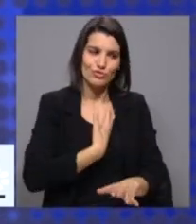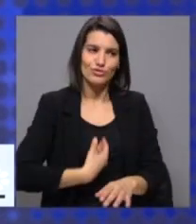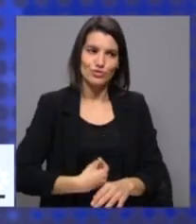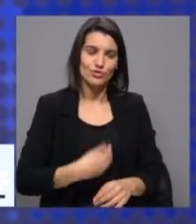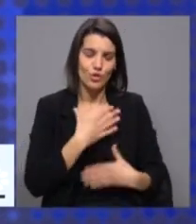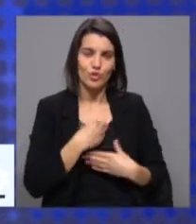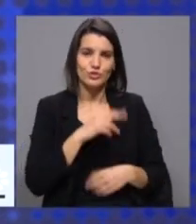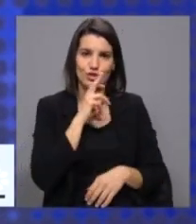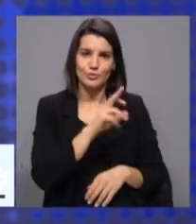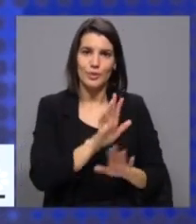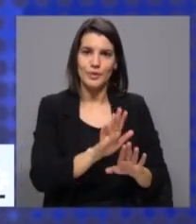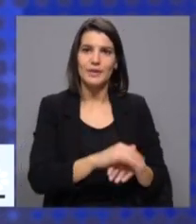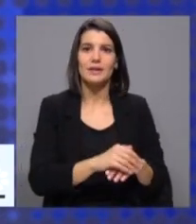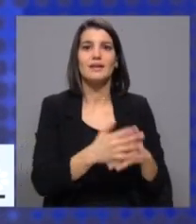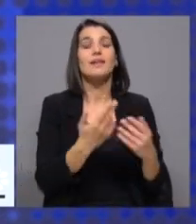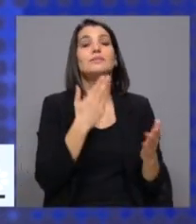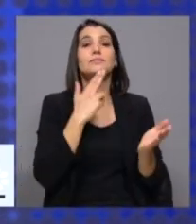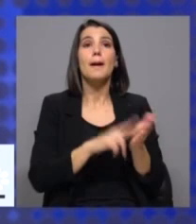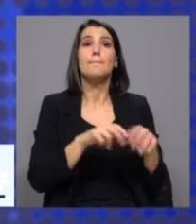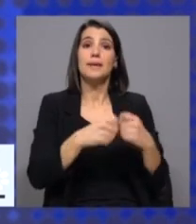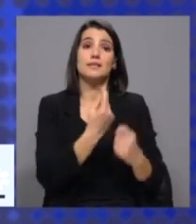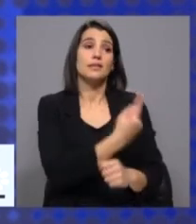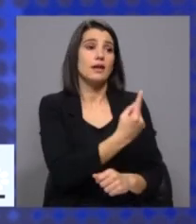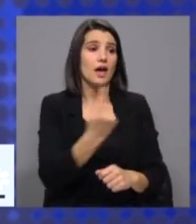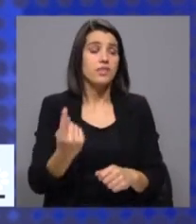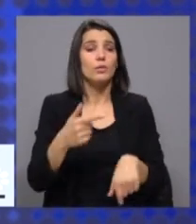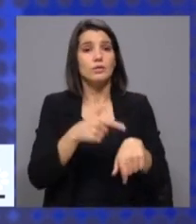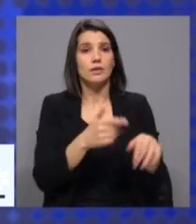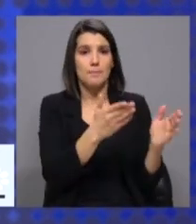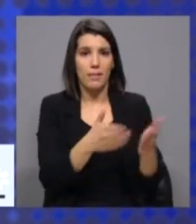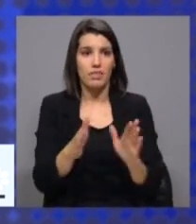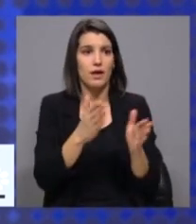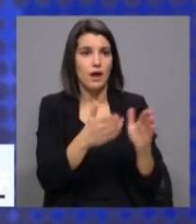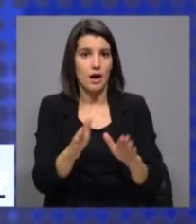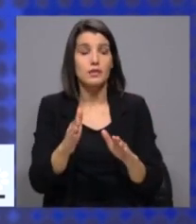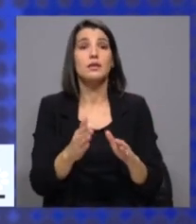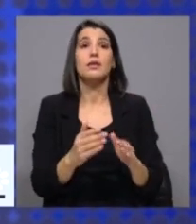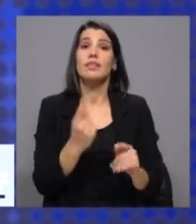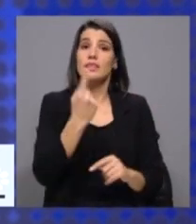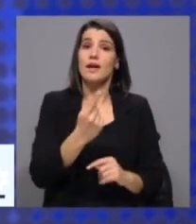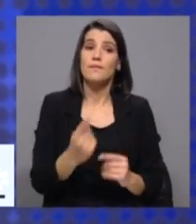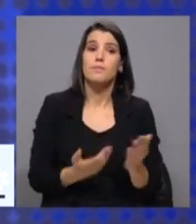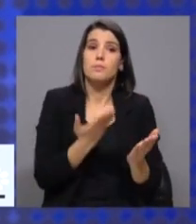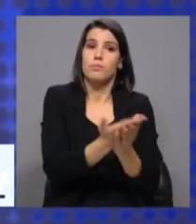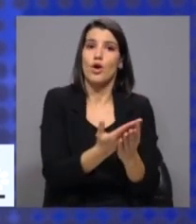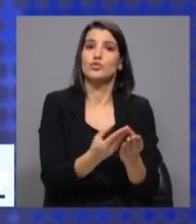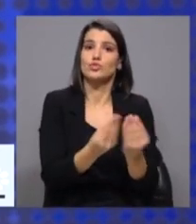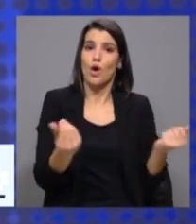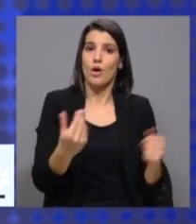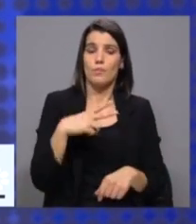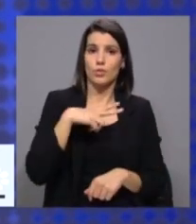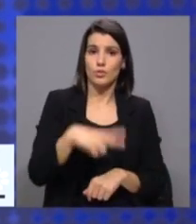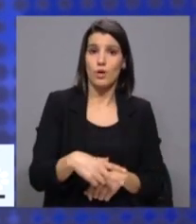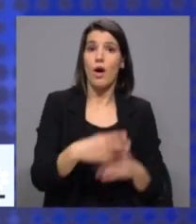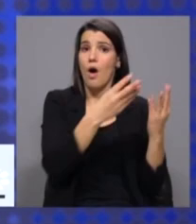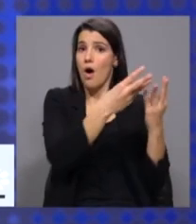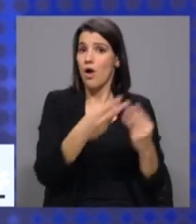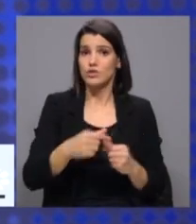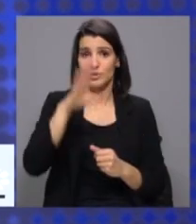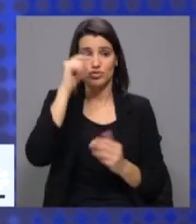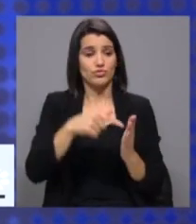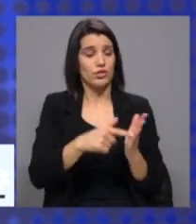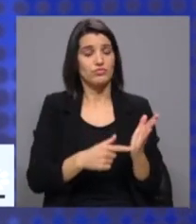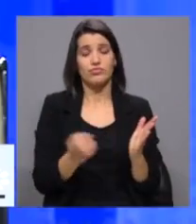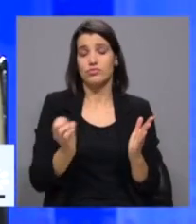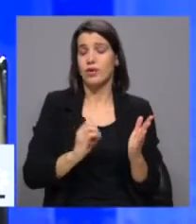Na verdade, cada partido tem o seu mandato e deve responder por soluções para o país. As soluções não estavam no orçamento do Estado e o PS